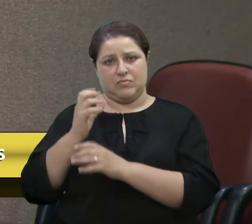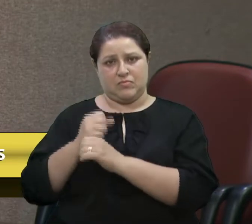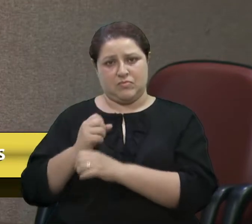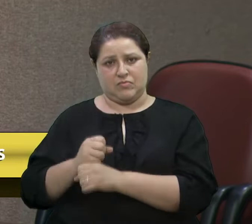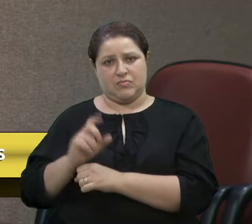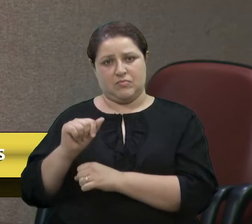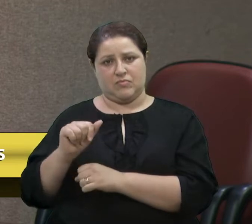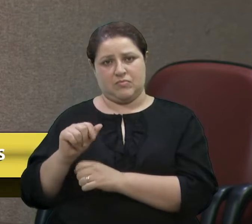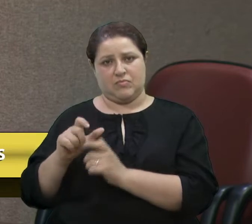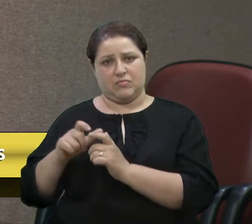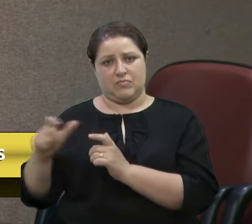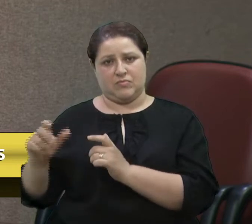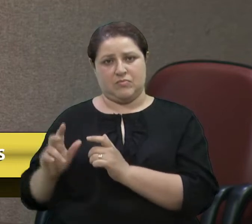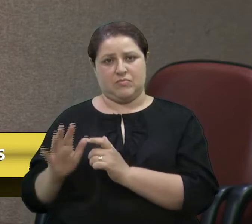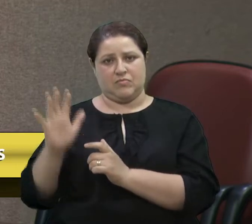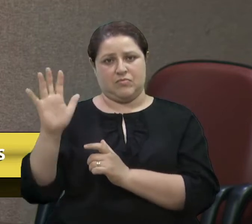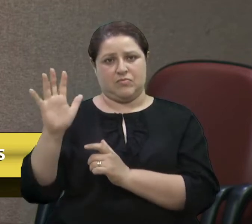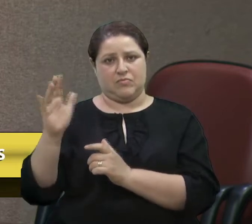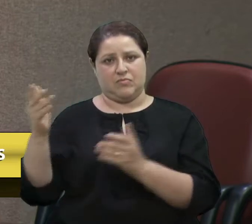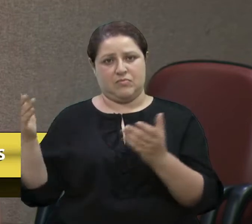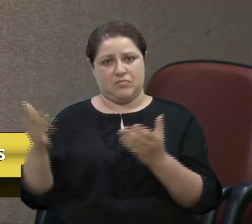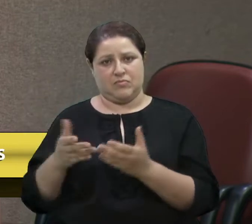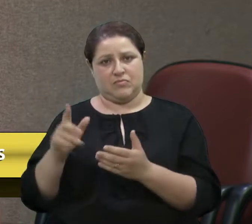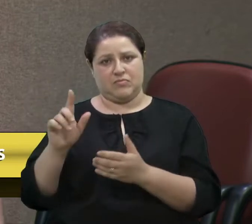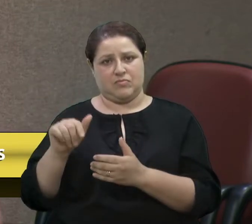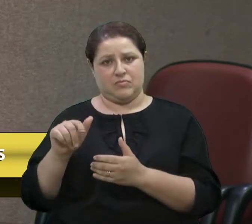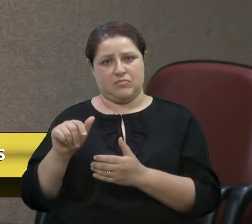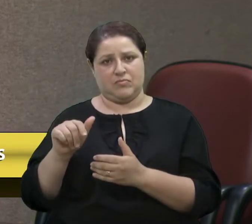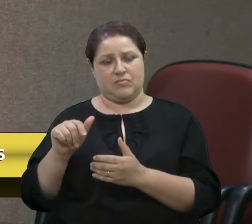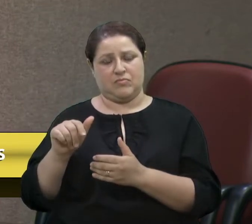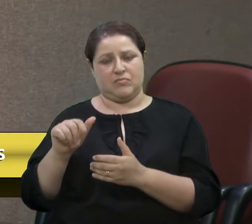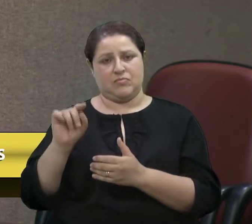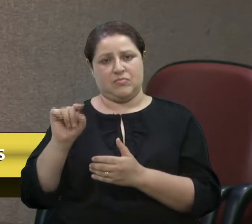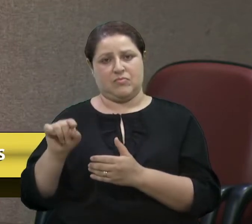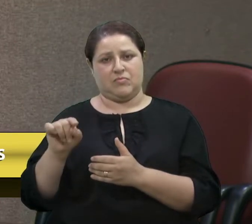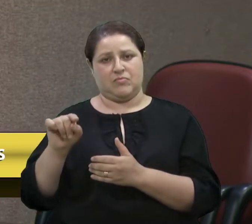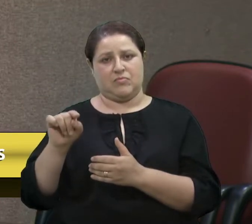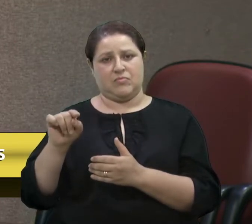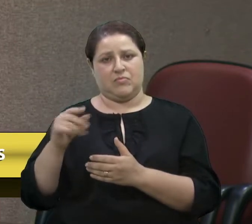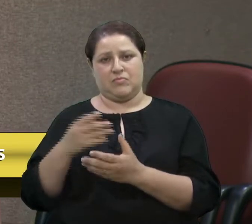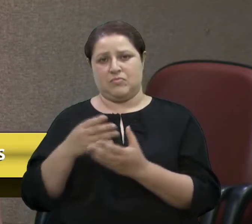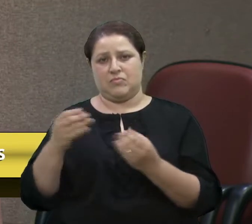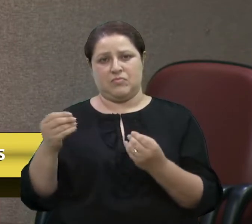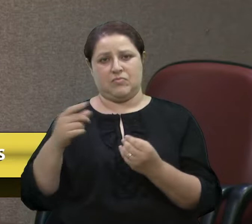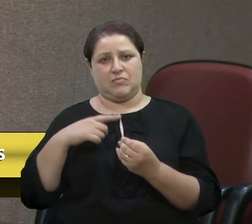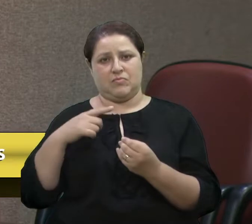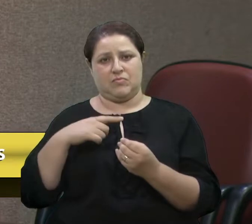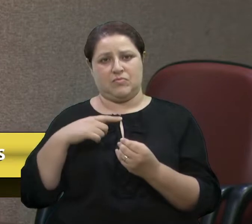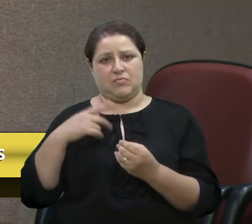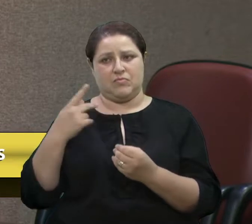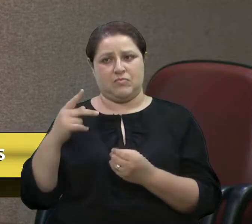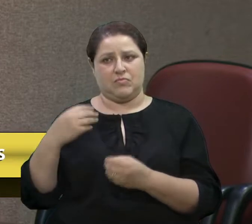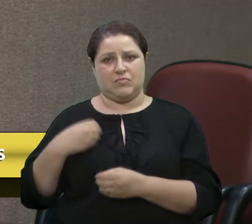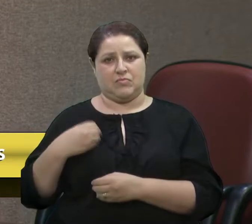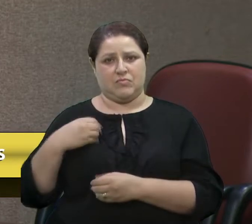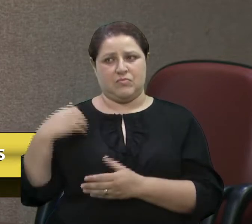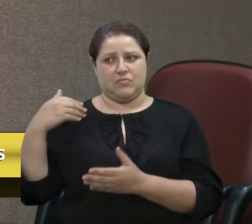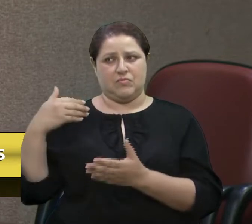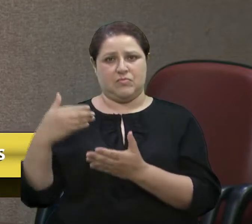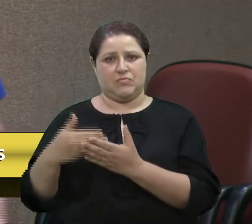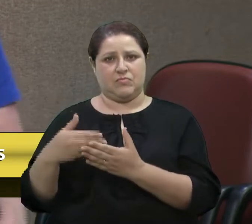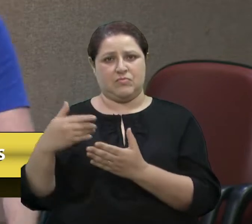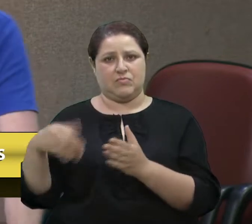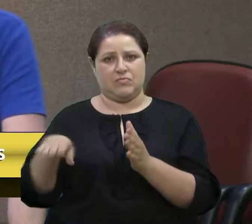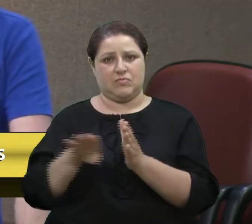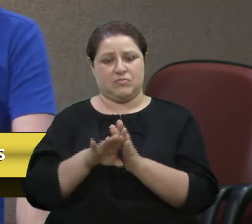grandes vitórias. E hoje, certamente, essa será uma de tantas que a senhora deve ter na sua vida, nessa sua vida, e que a senhora chegou